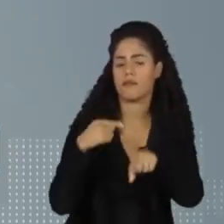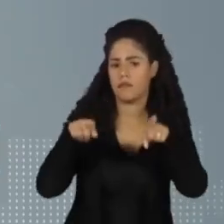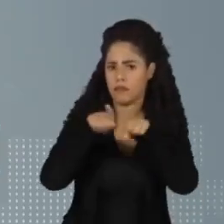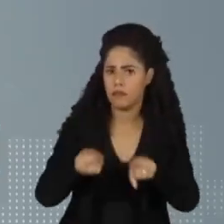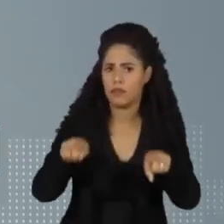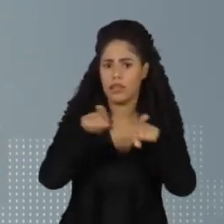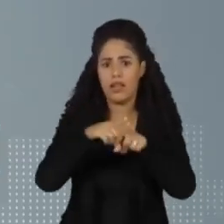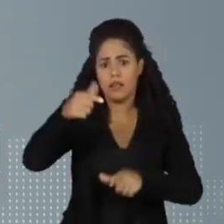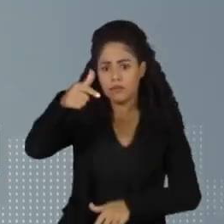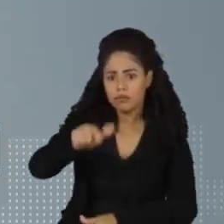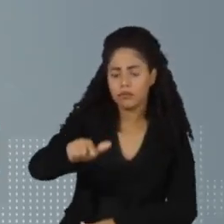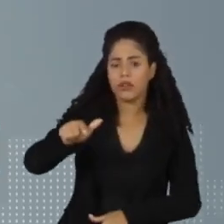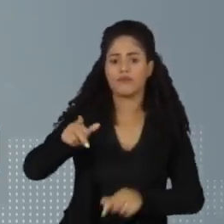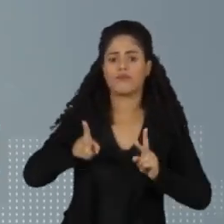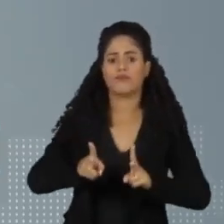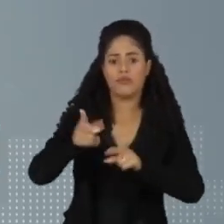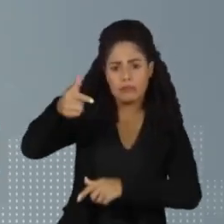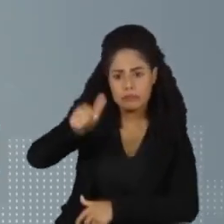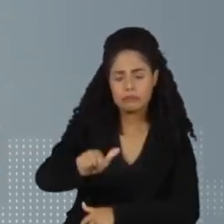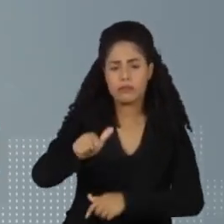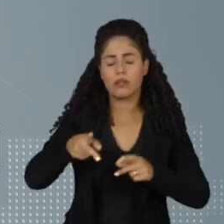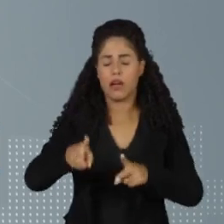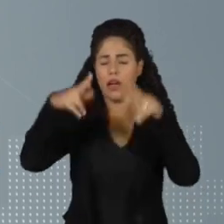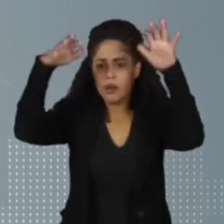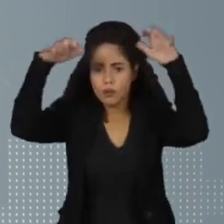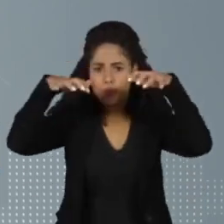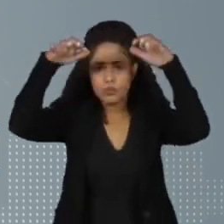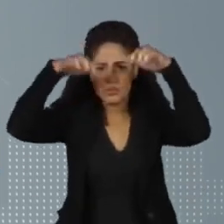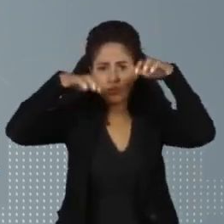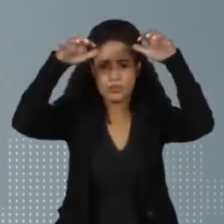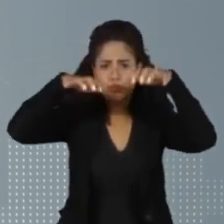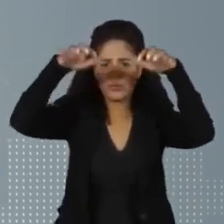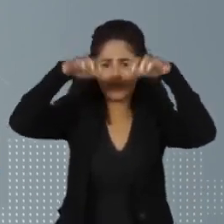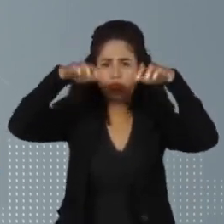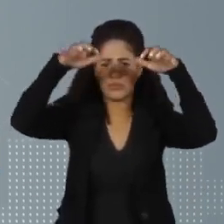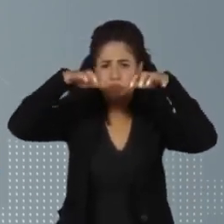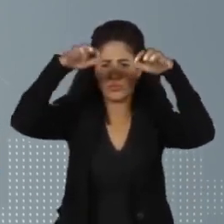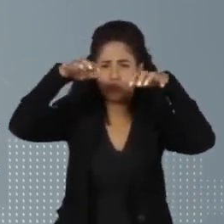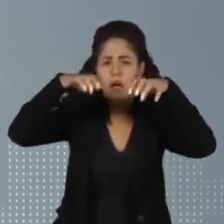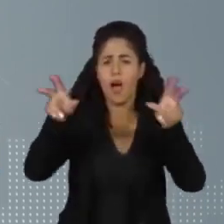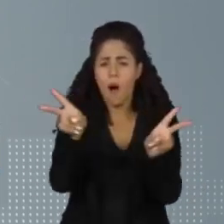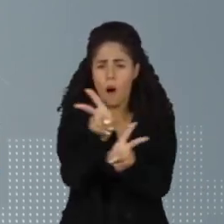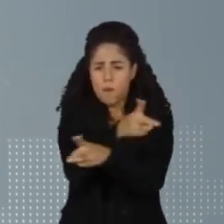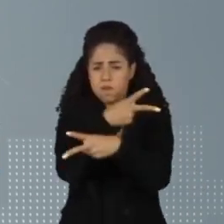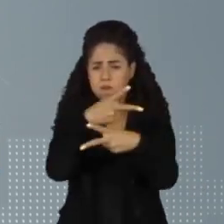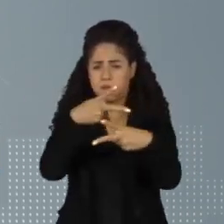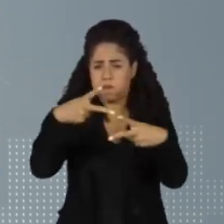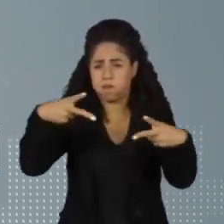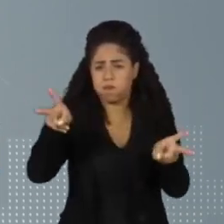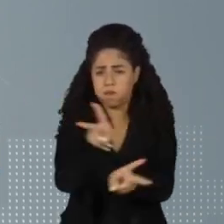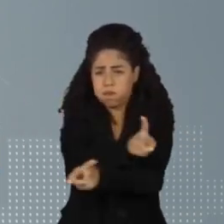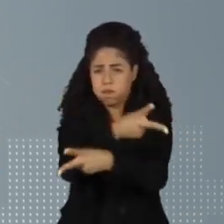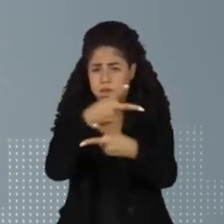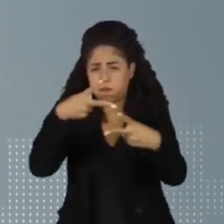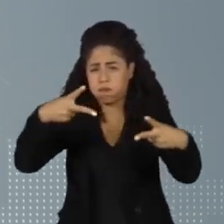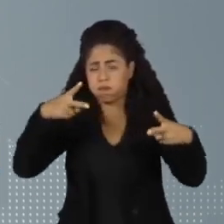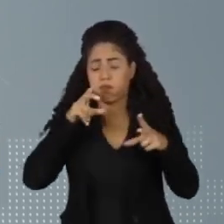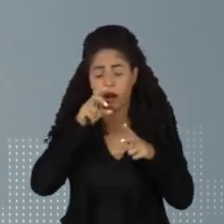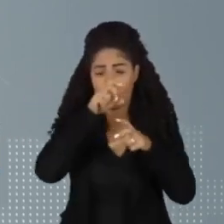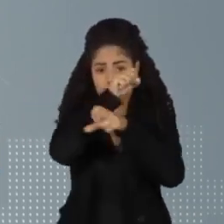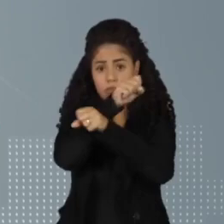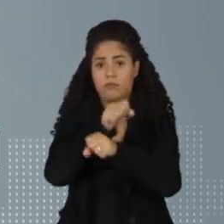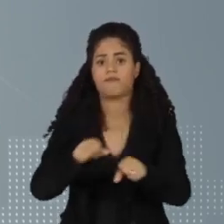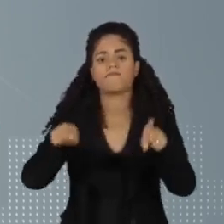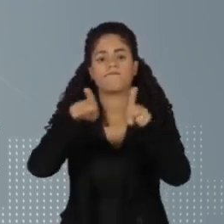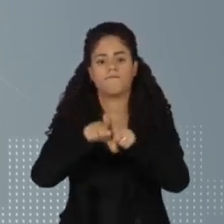Uma repetição aí de chuvas fortes, acompanhadas de fortes cajais de vento. E o solo encharcado é uma situação que